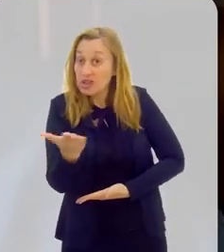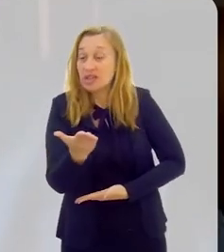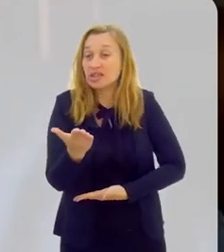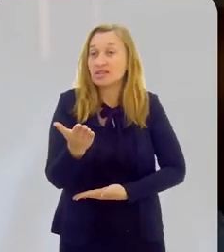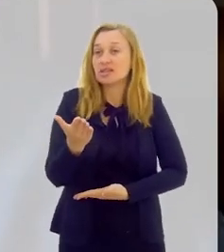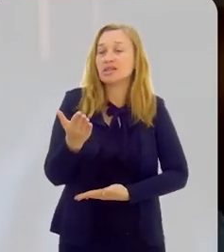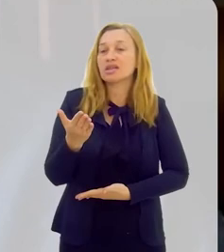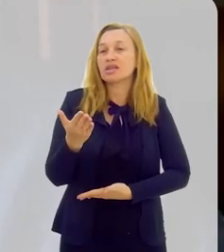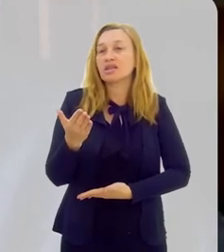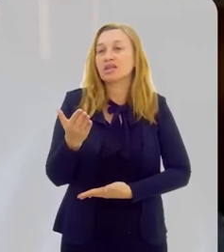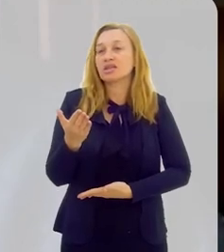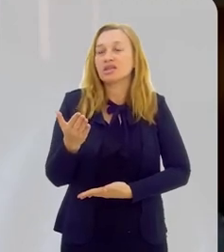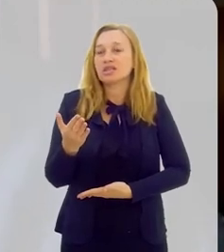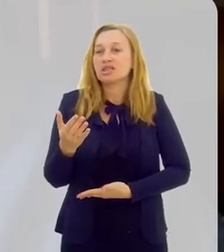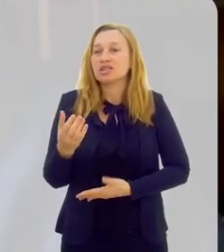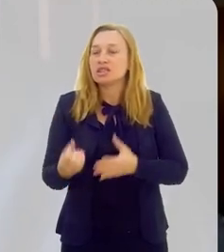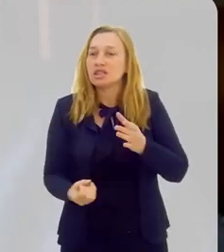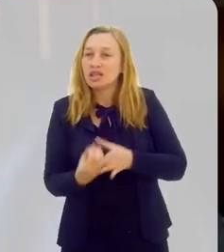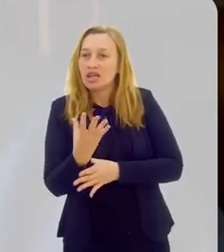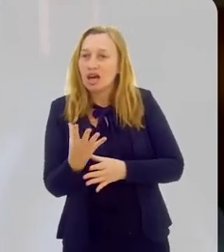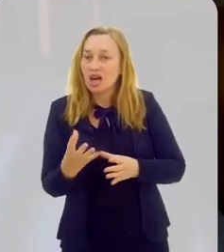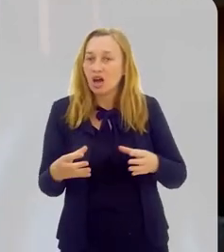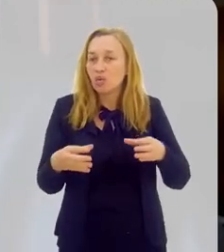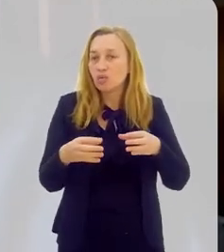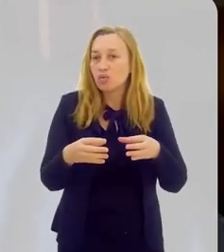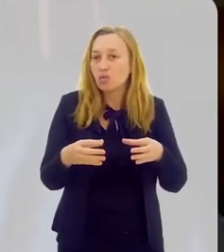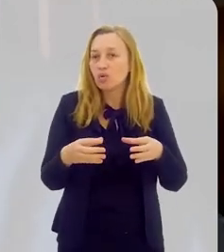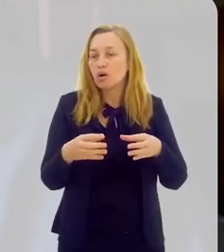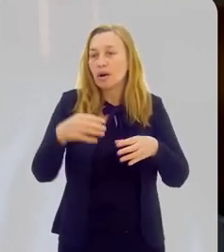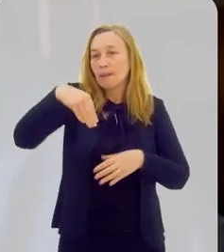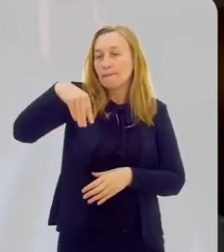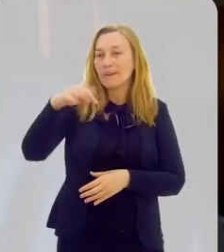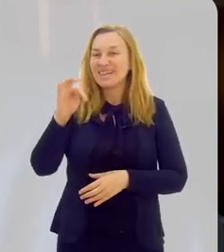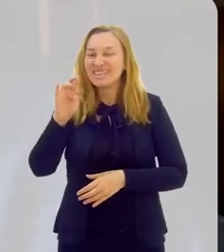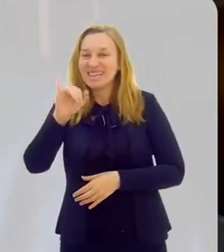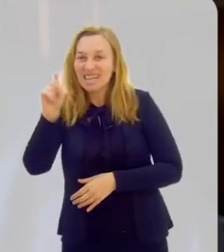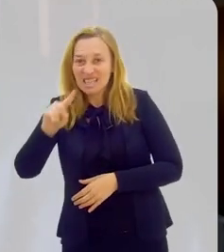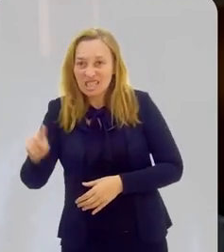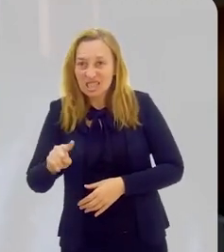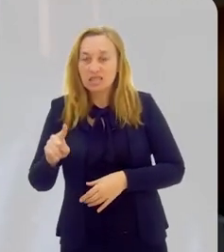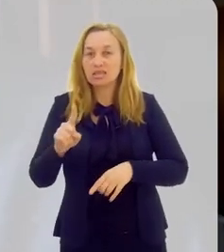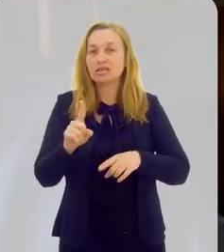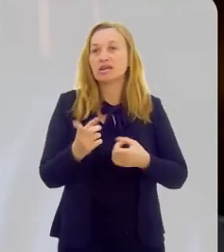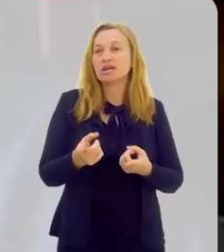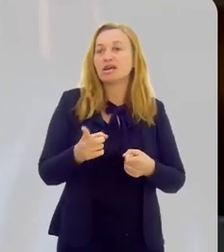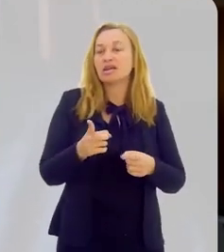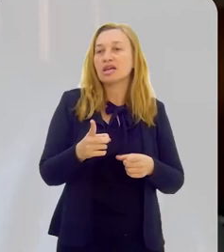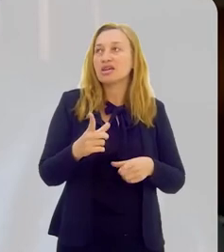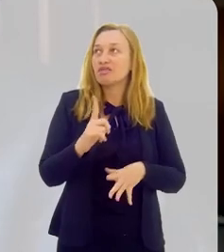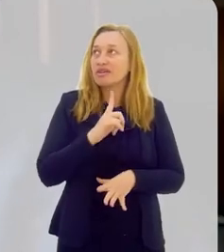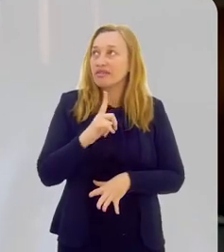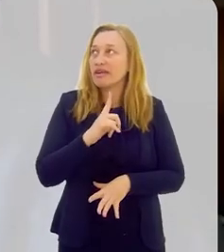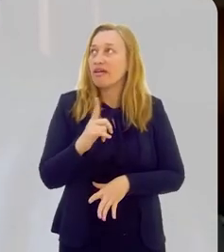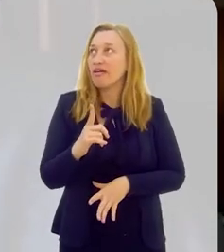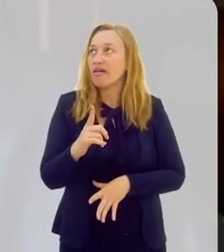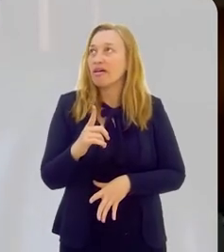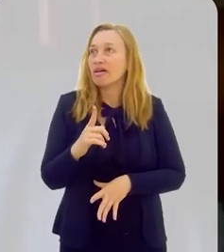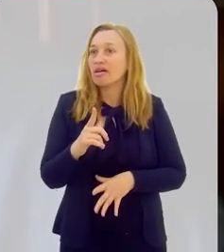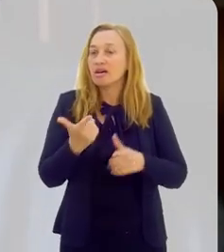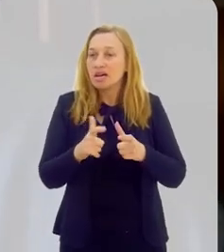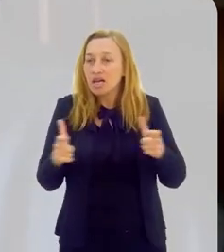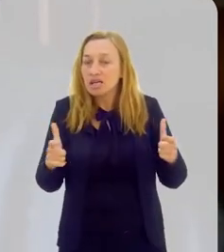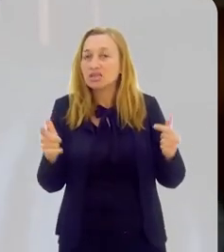parceria com vocês bastante grande em montar uma matriz em sumo produto que vai gerar